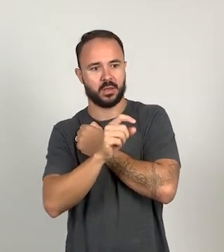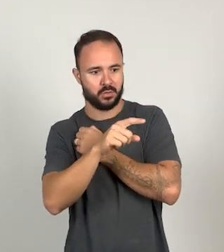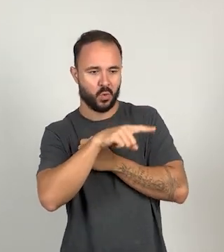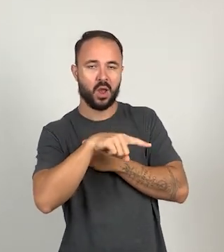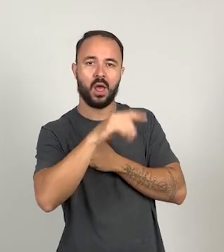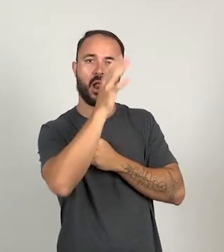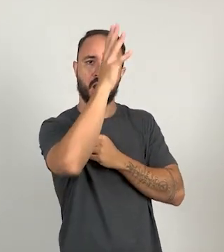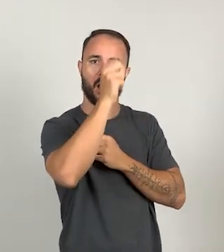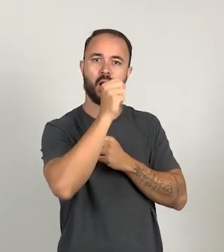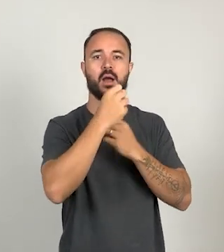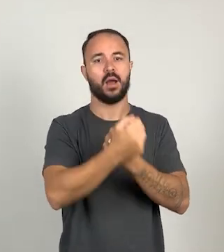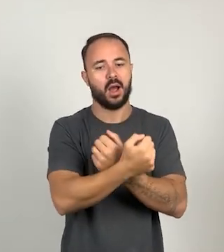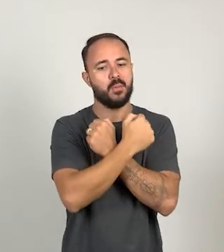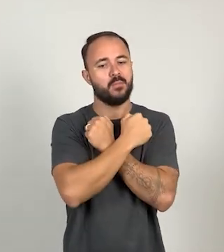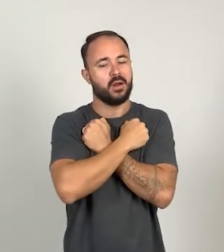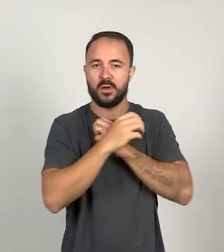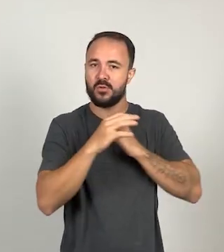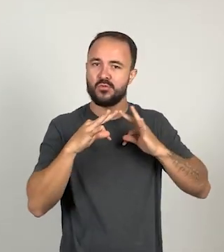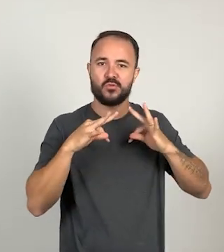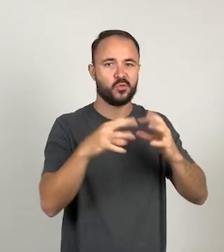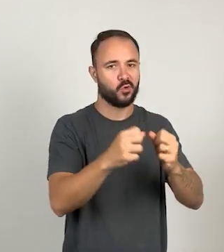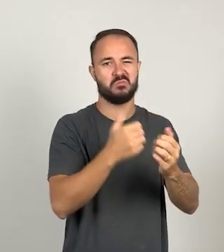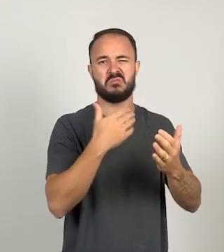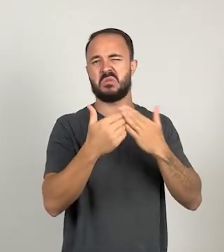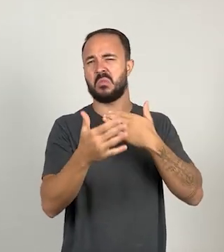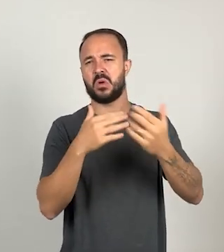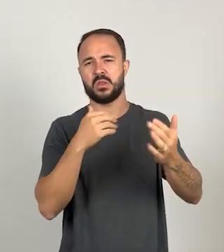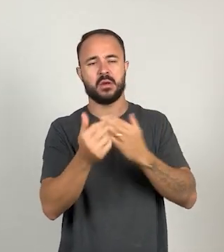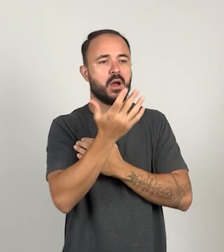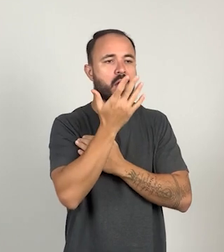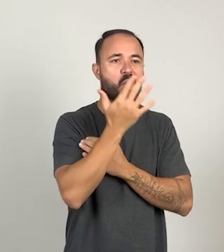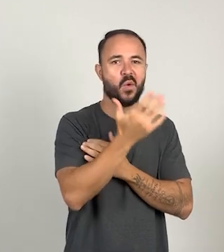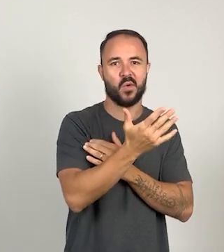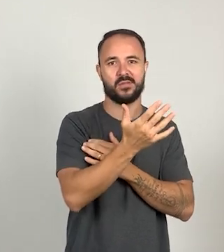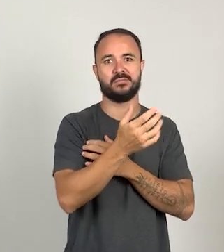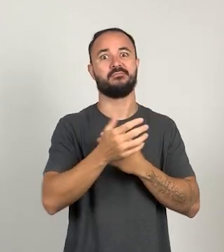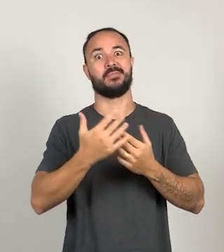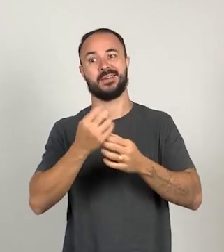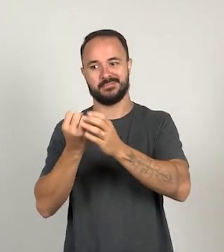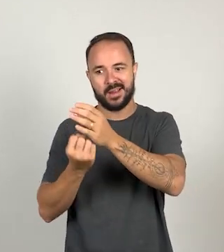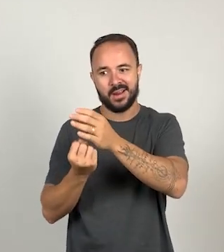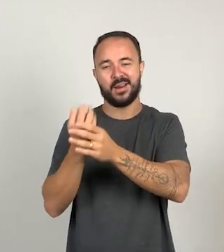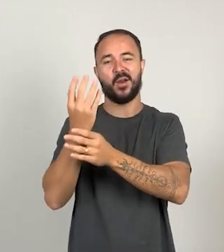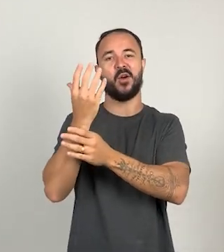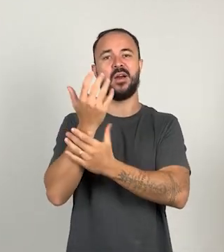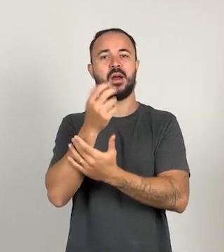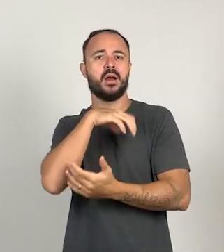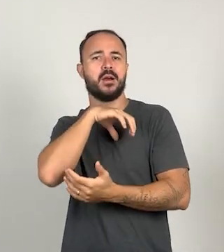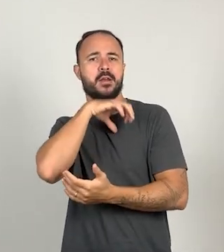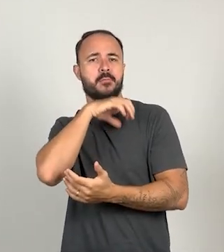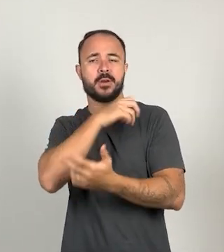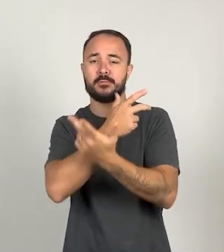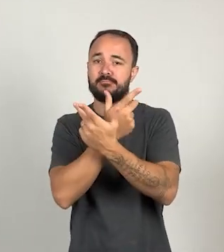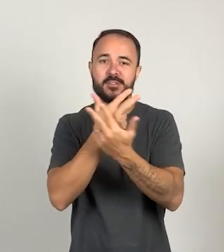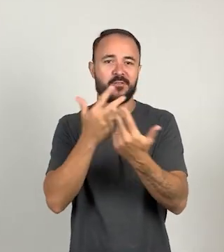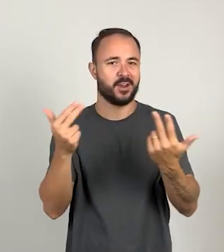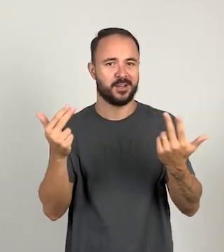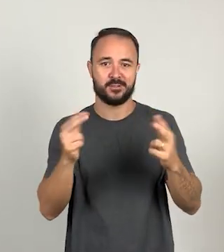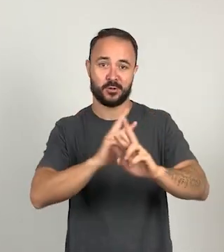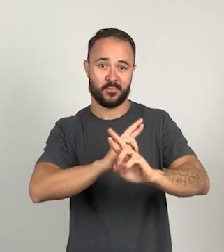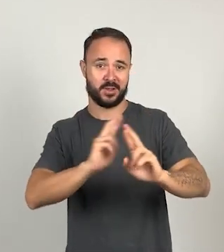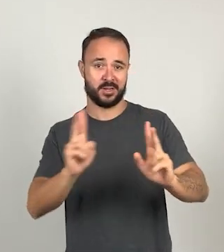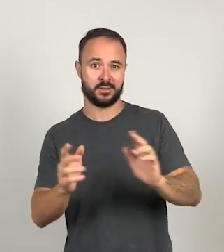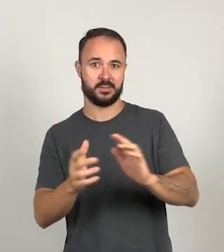importasse a cor dos ovinhos. E nasceu vários bichinhos diferentes. A gente aprendeu também a